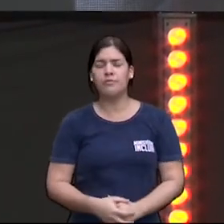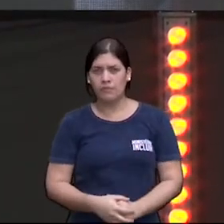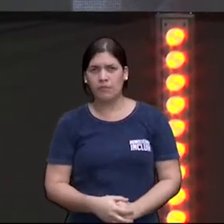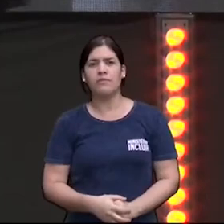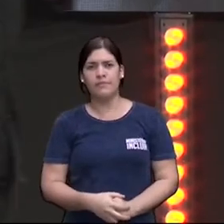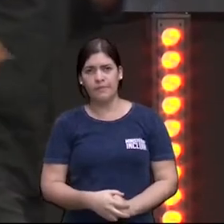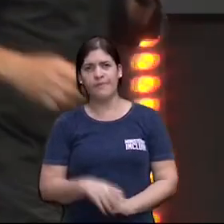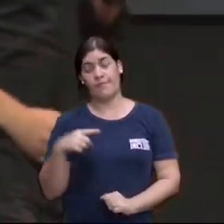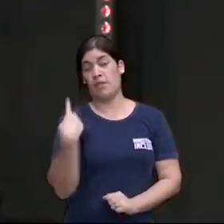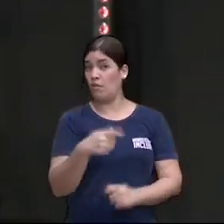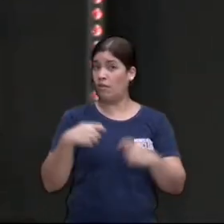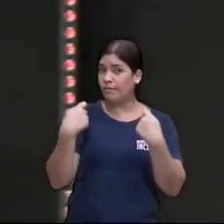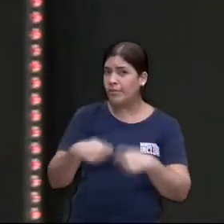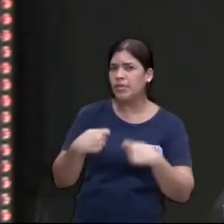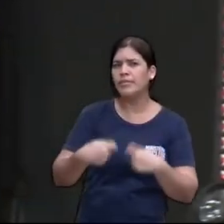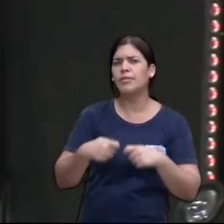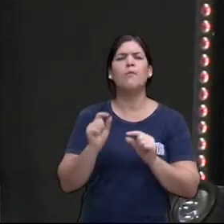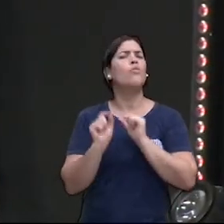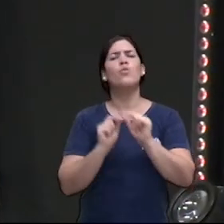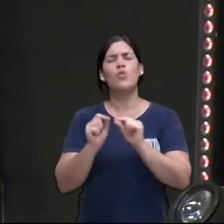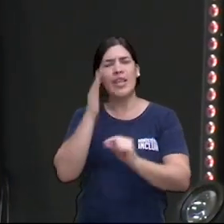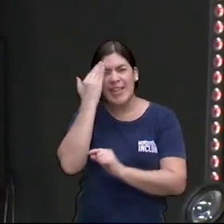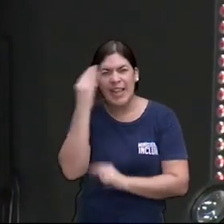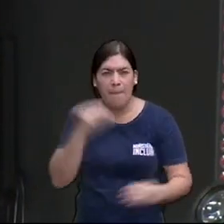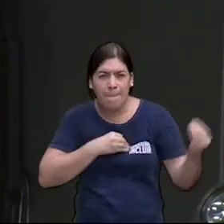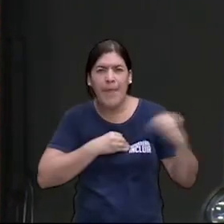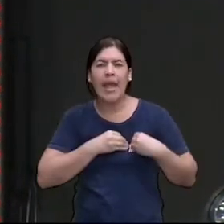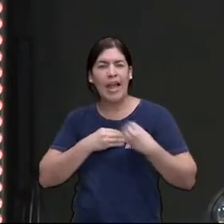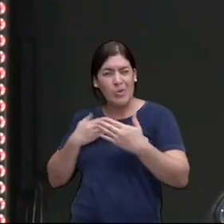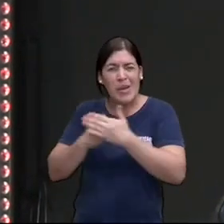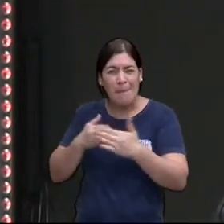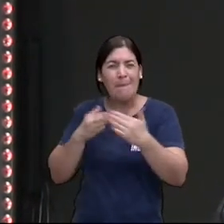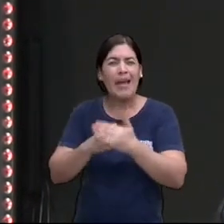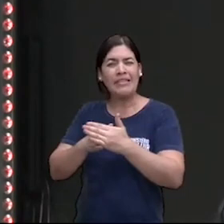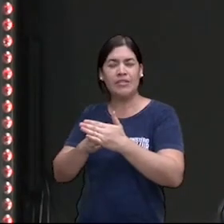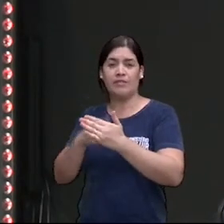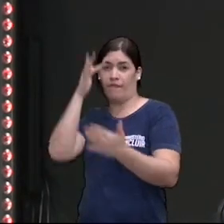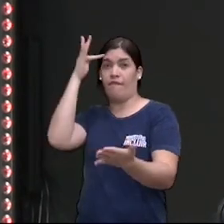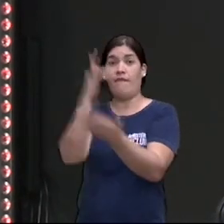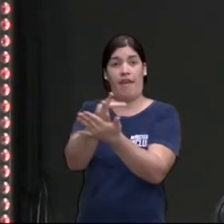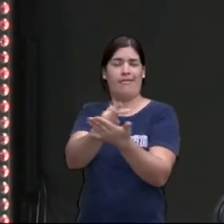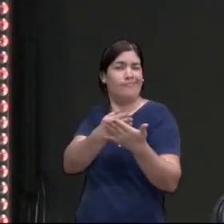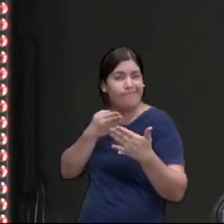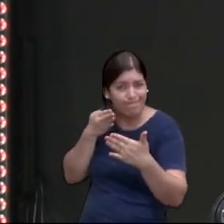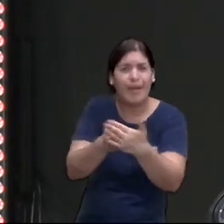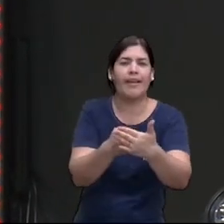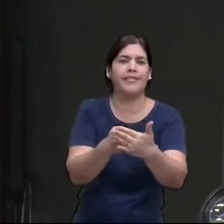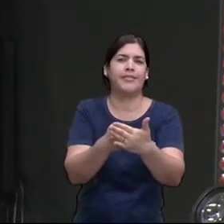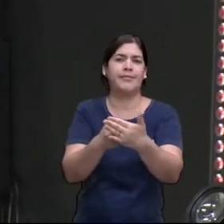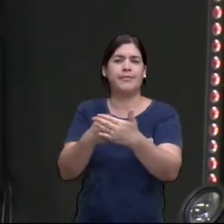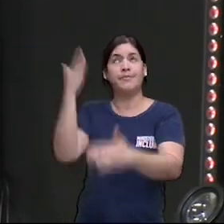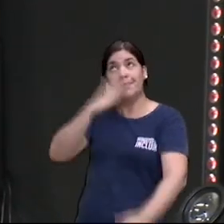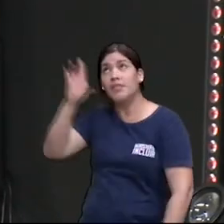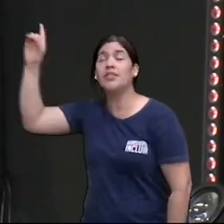nós precisamos saber que o pecado impede o romper da fé em nós, impede a presença de